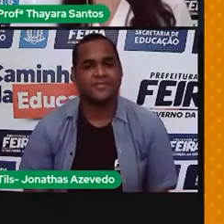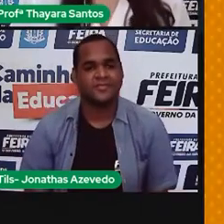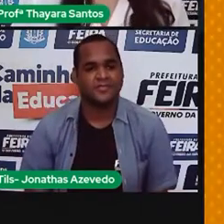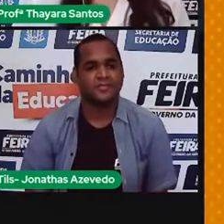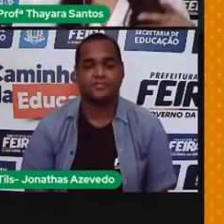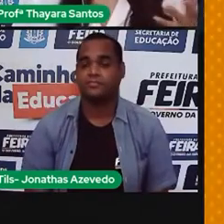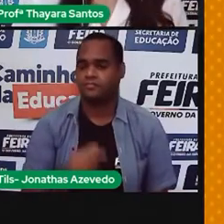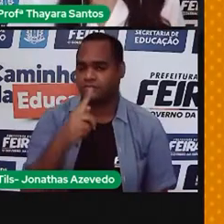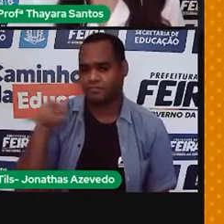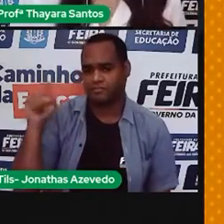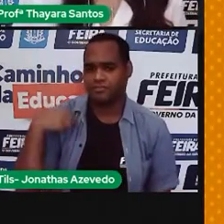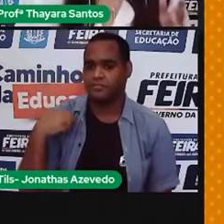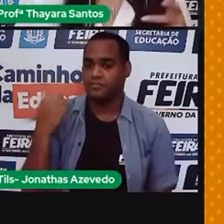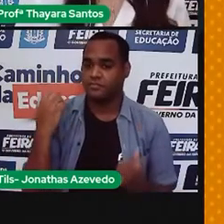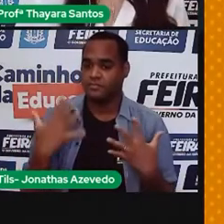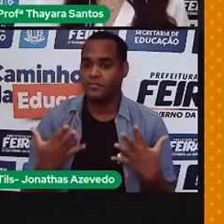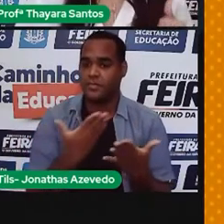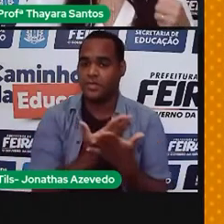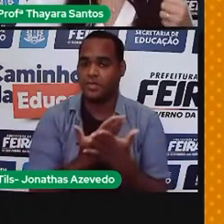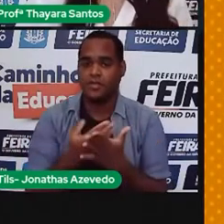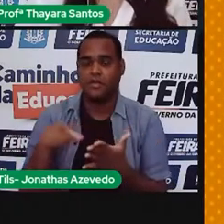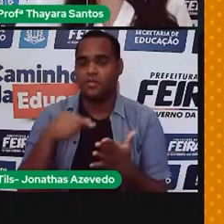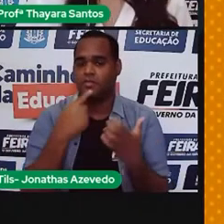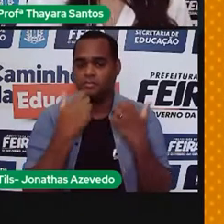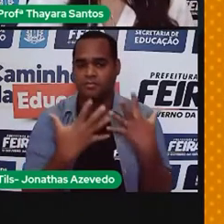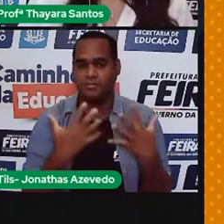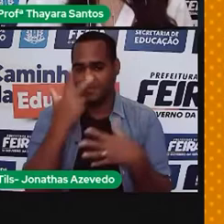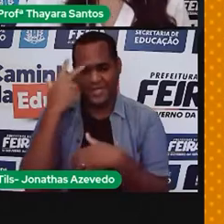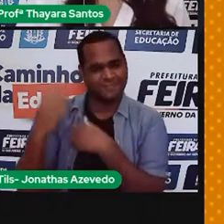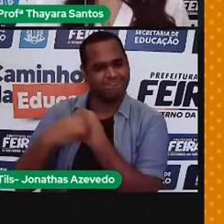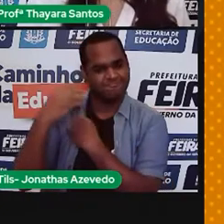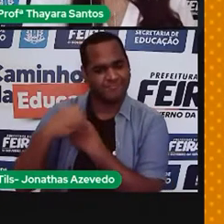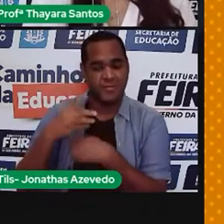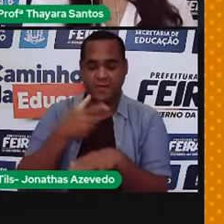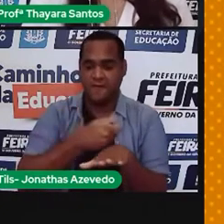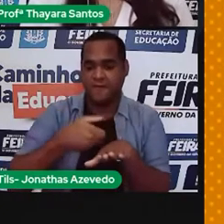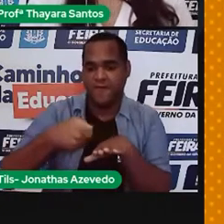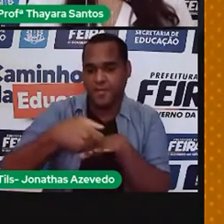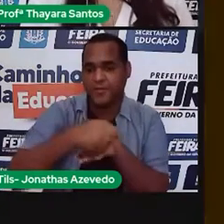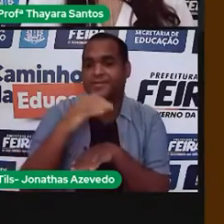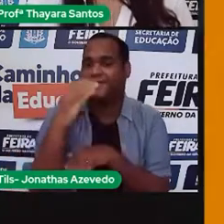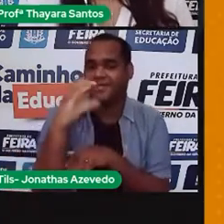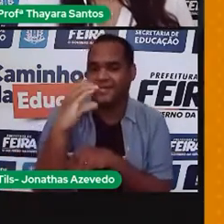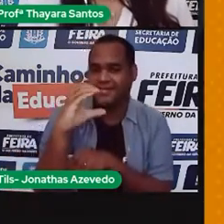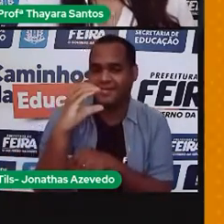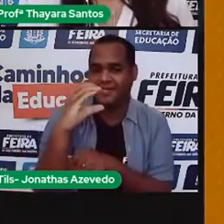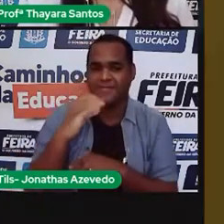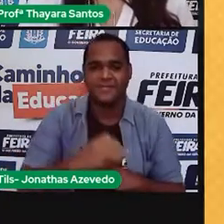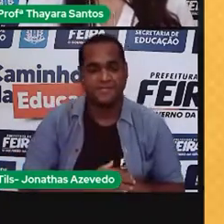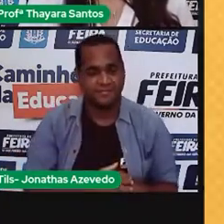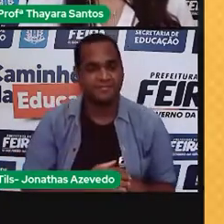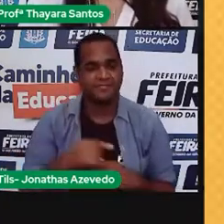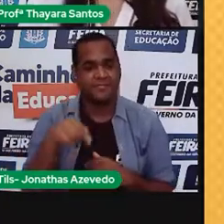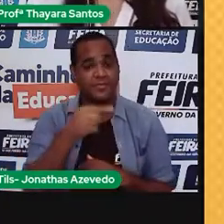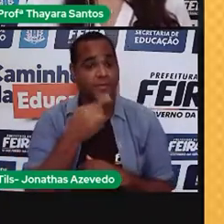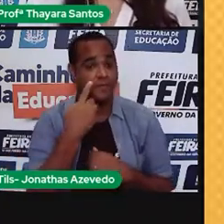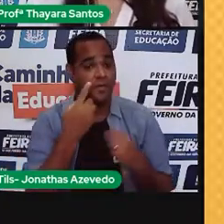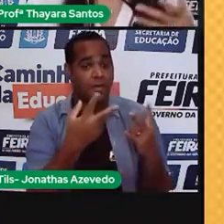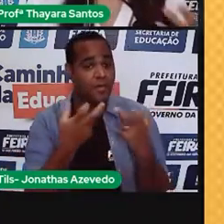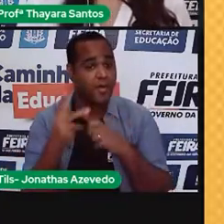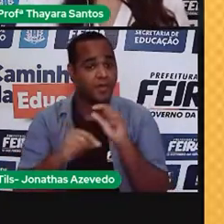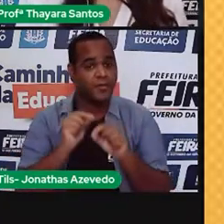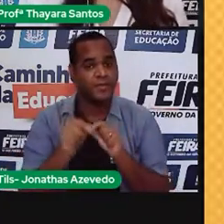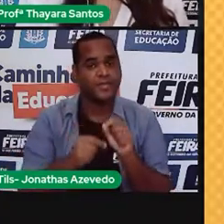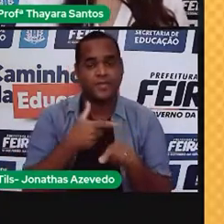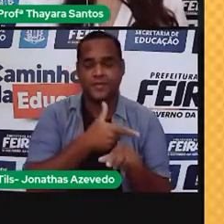E na semana passada a gente falou sobre desinformação, fake news e ciência. A gente viu o